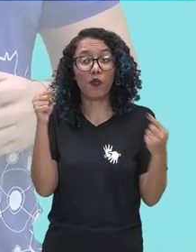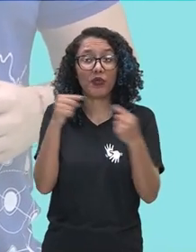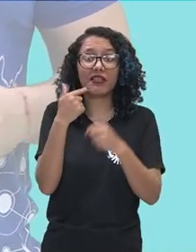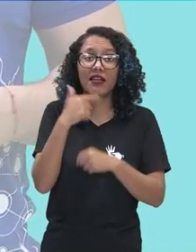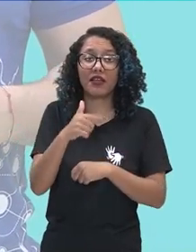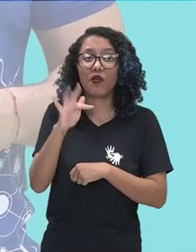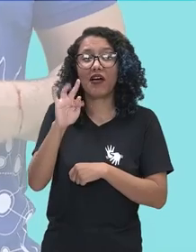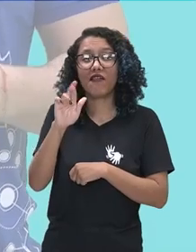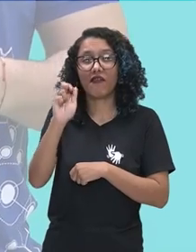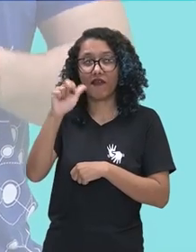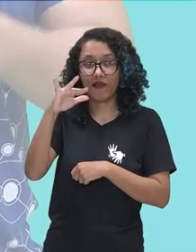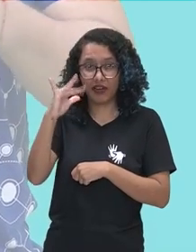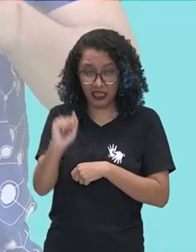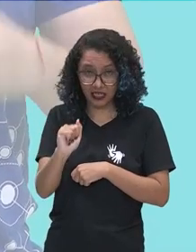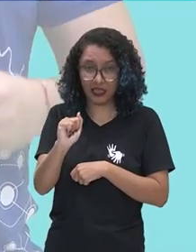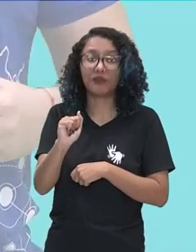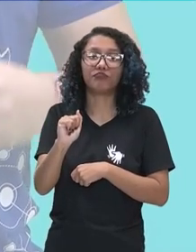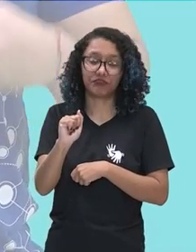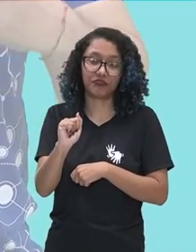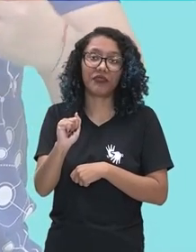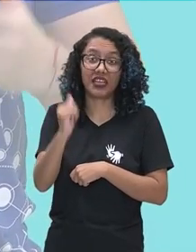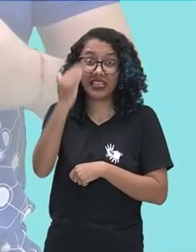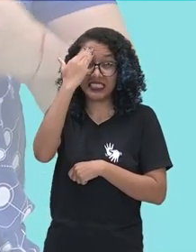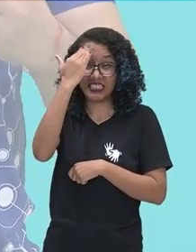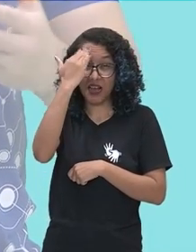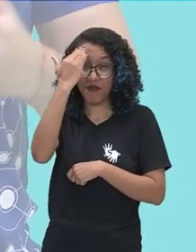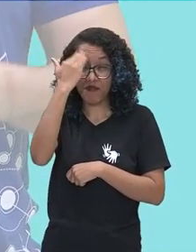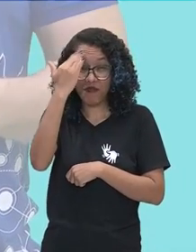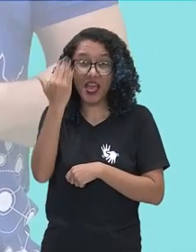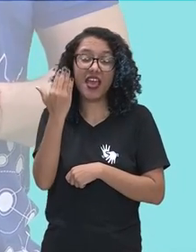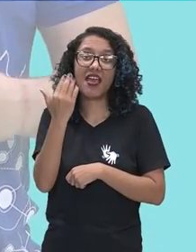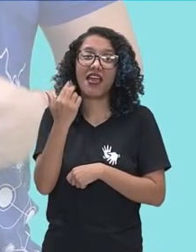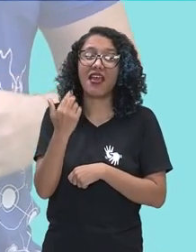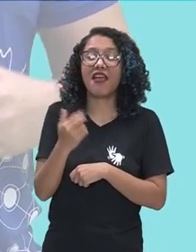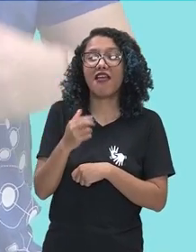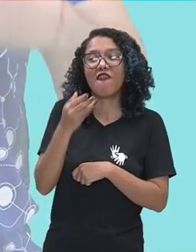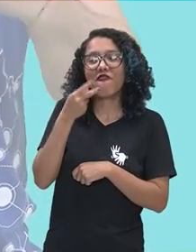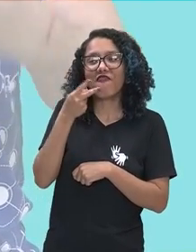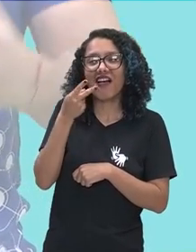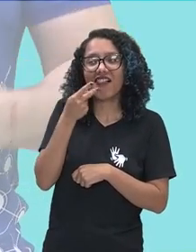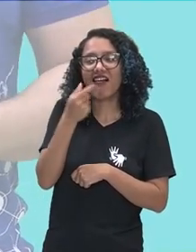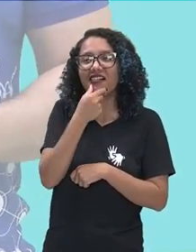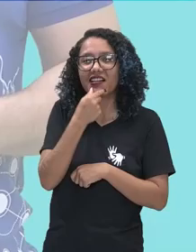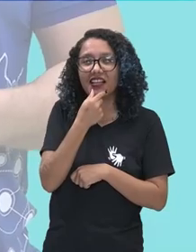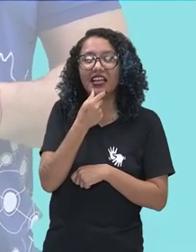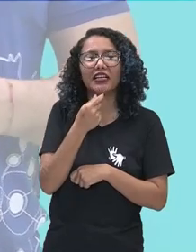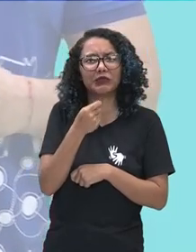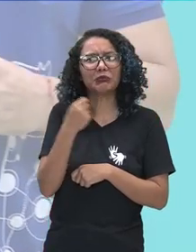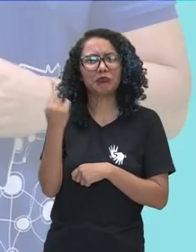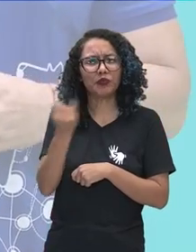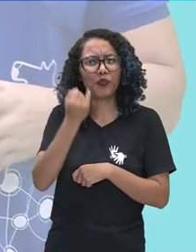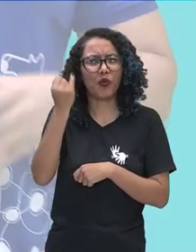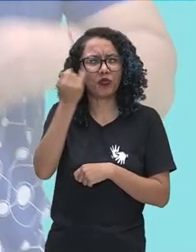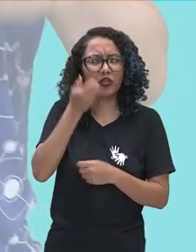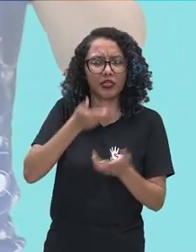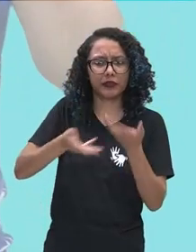você saber inglês pode facilitar bastante a sua comunicação, todo esse intercâmbio cultural